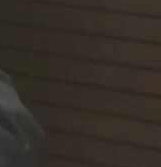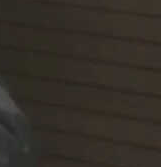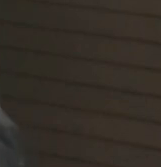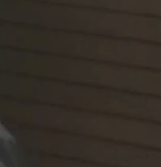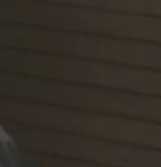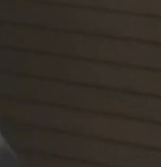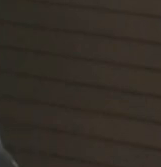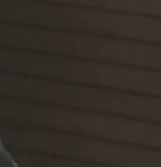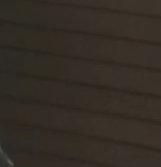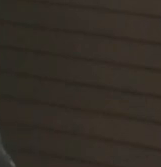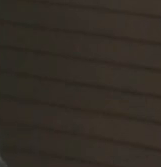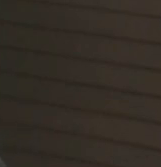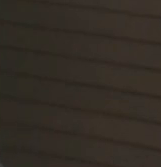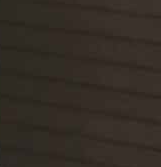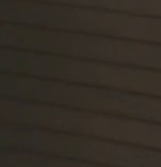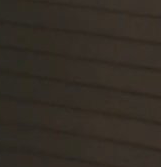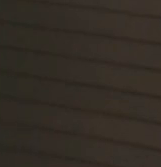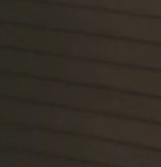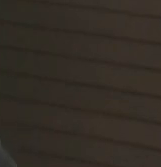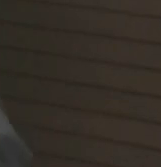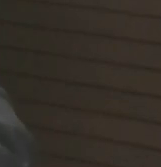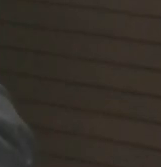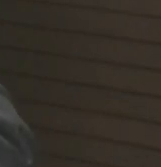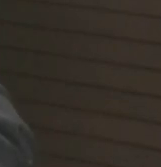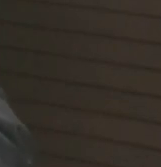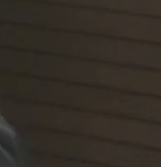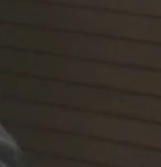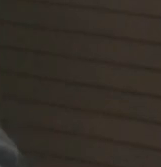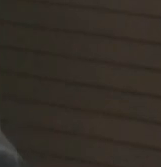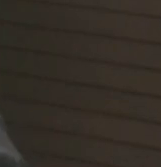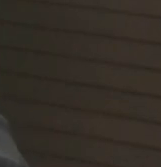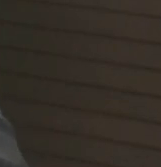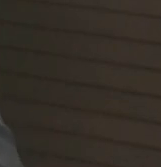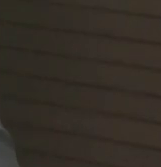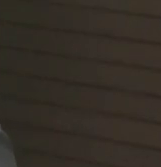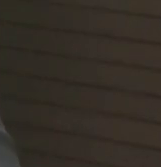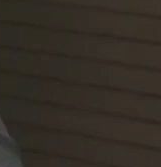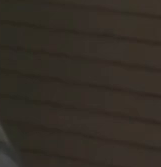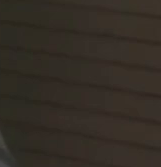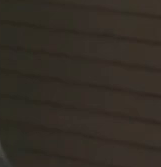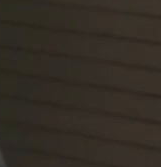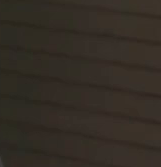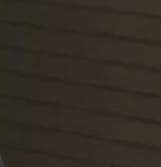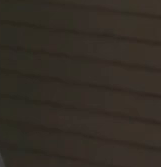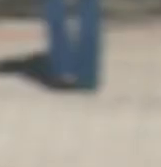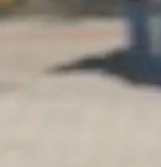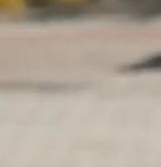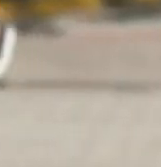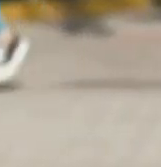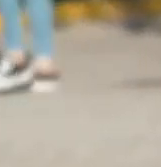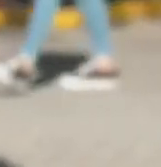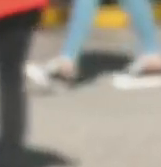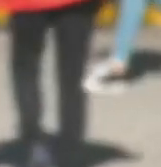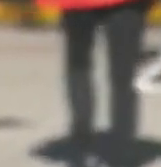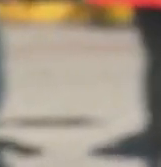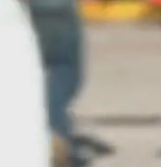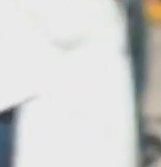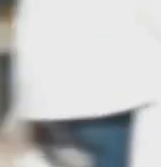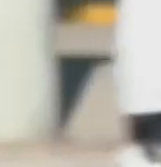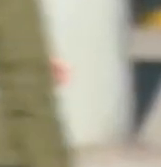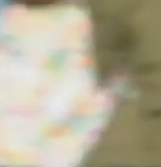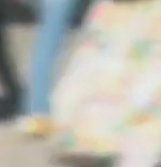muitas violências que é praticada ao idoso devido a sua fragilidade são muitos